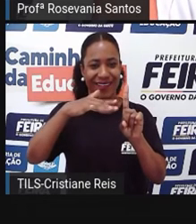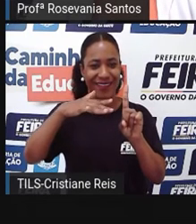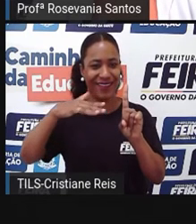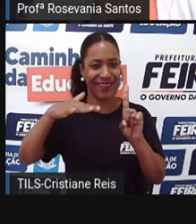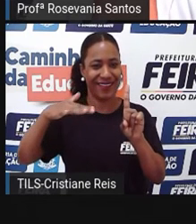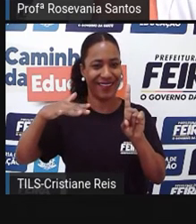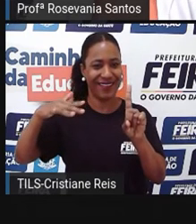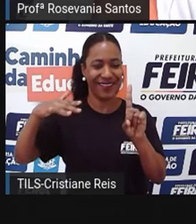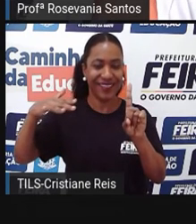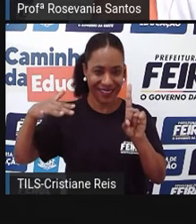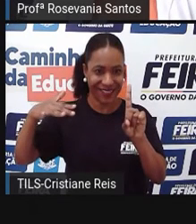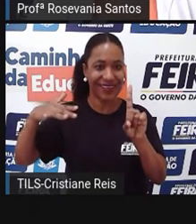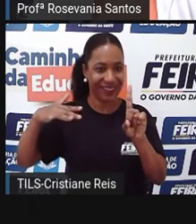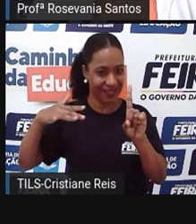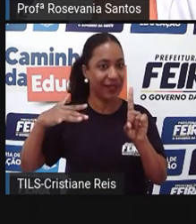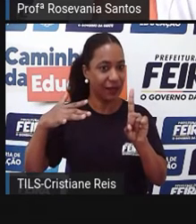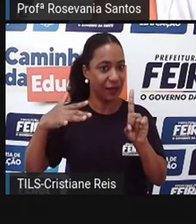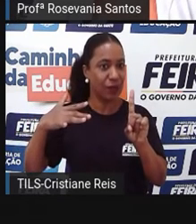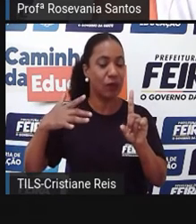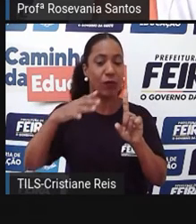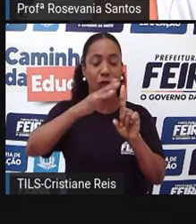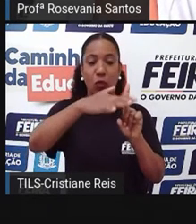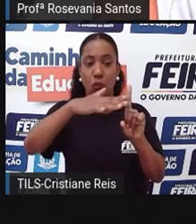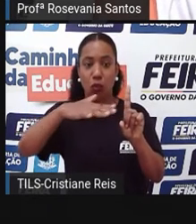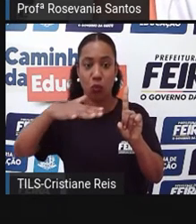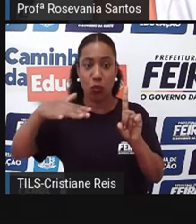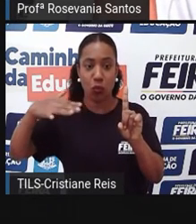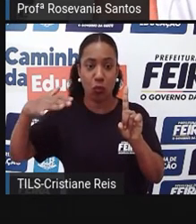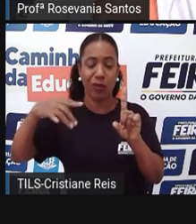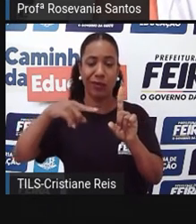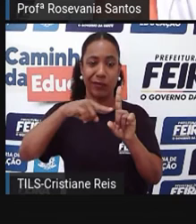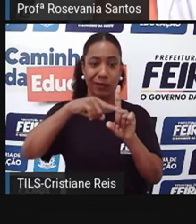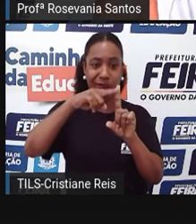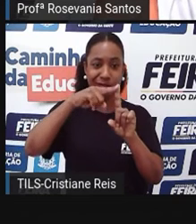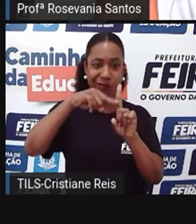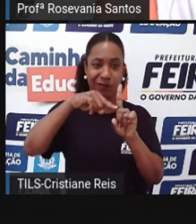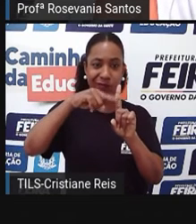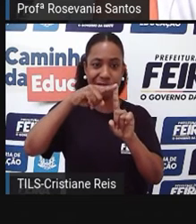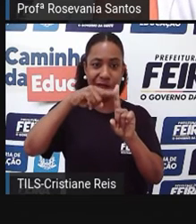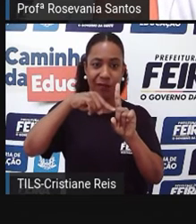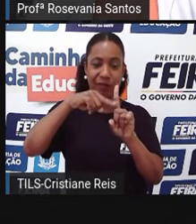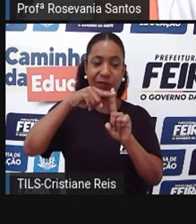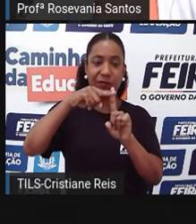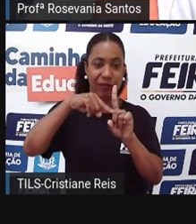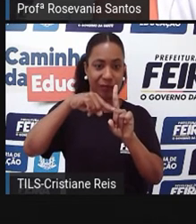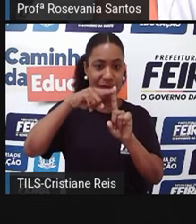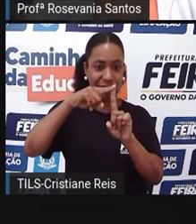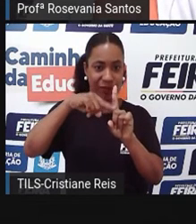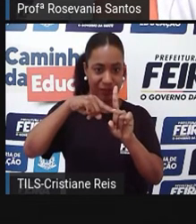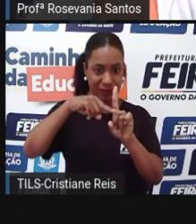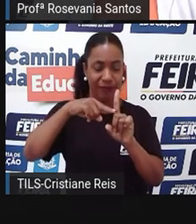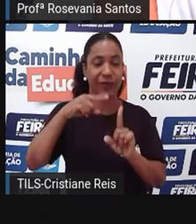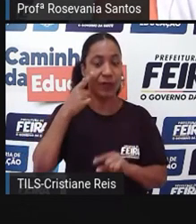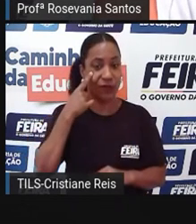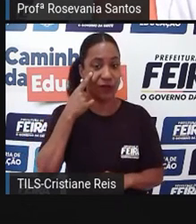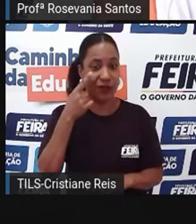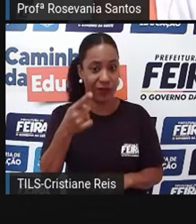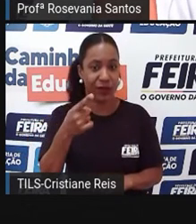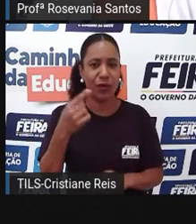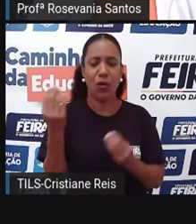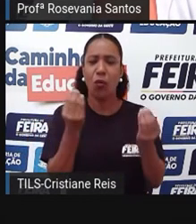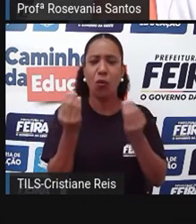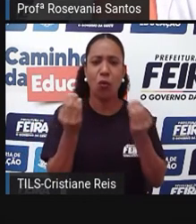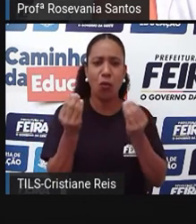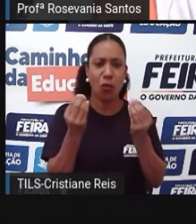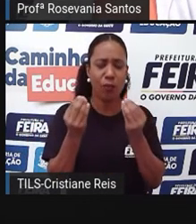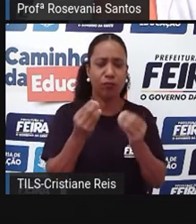ele é relativo a ele, então, é considerado, né, altitudes positivas. Olha aqui uma depressão absoluta, quando é que é uma